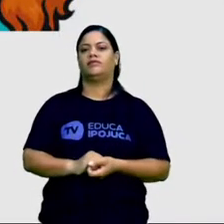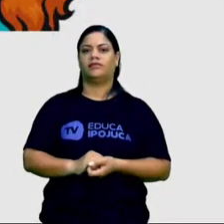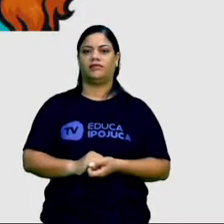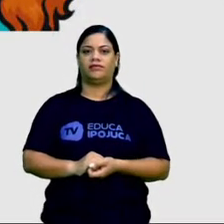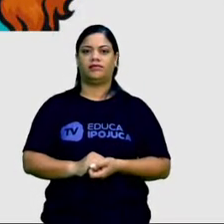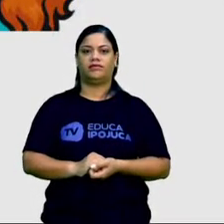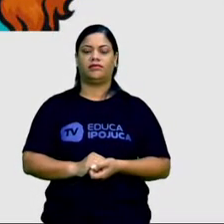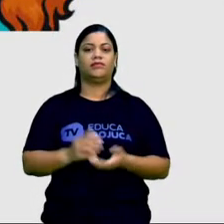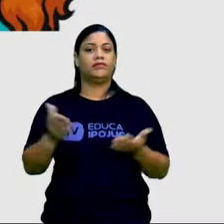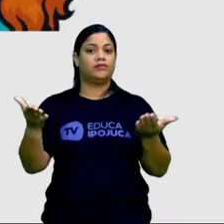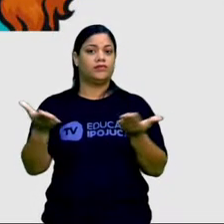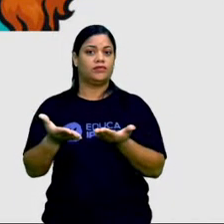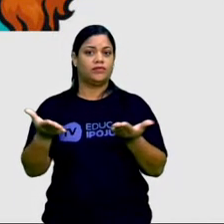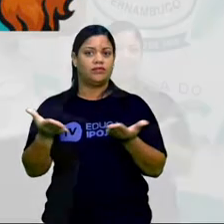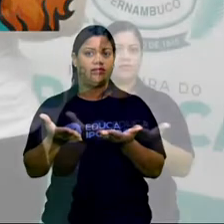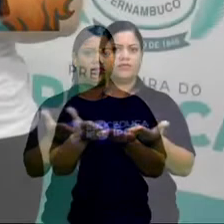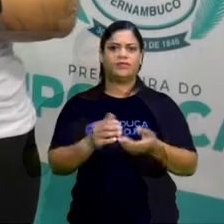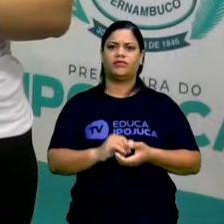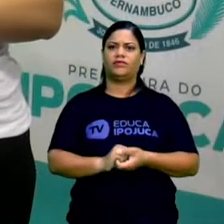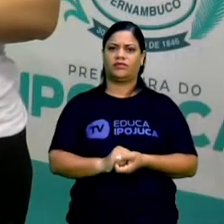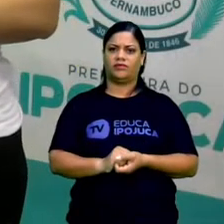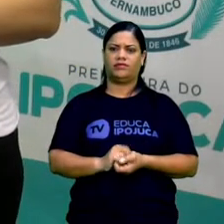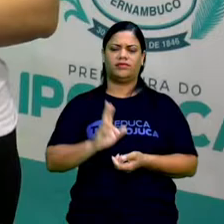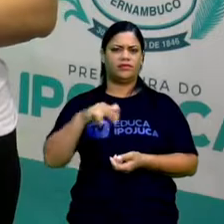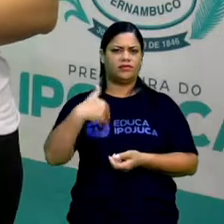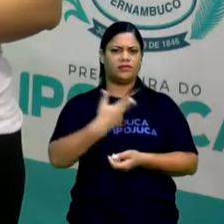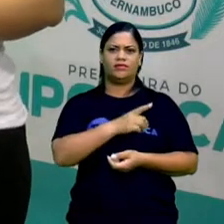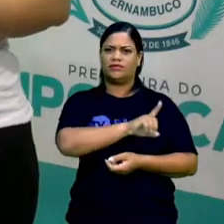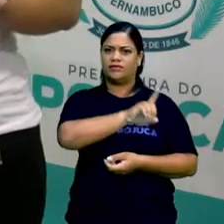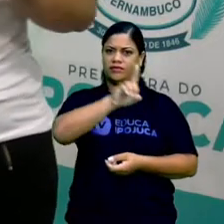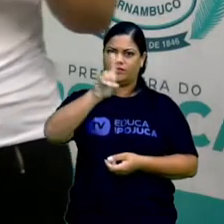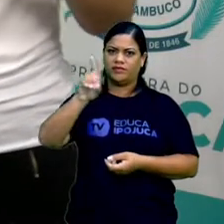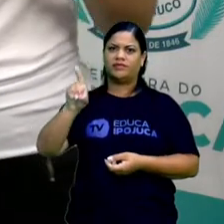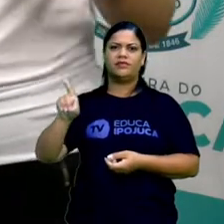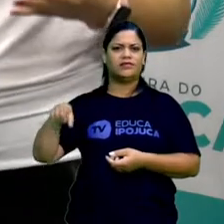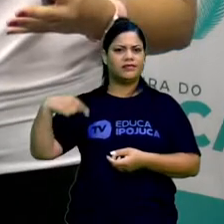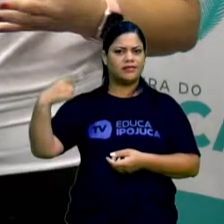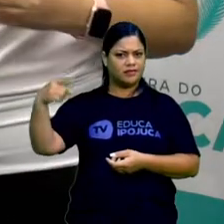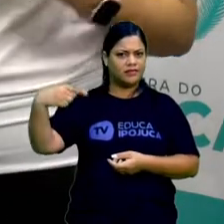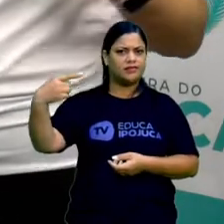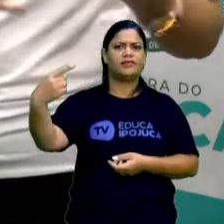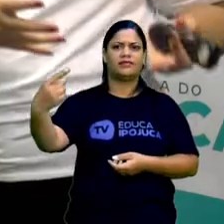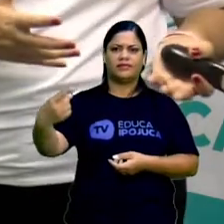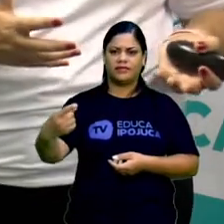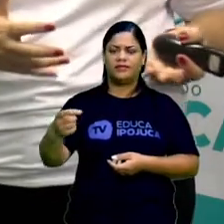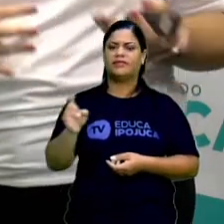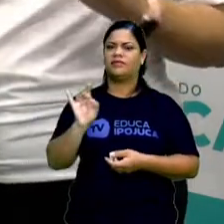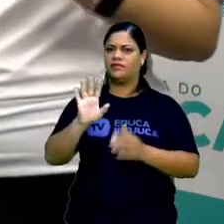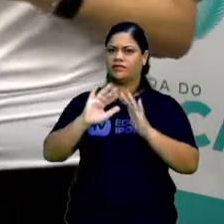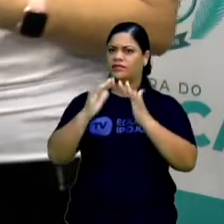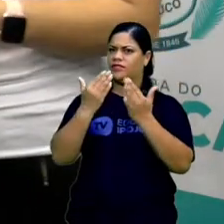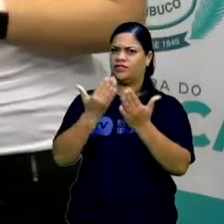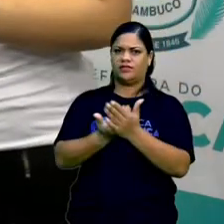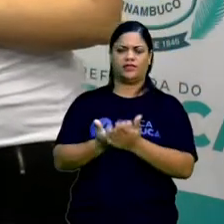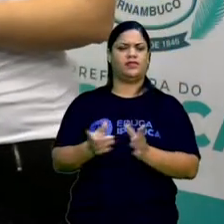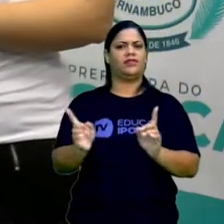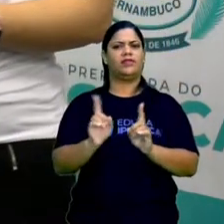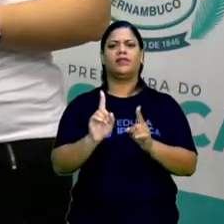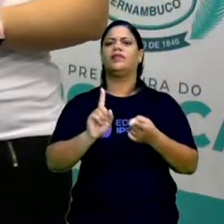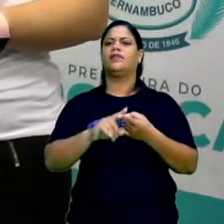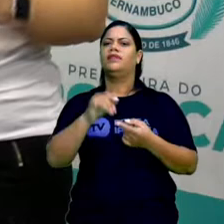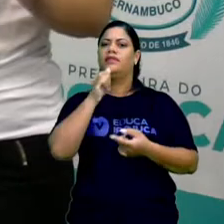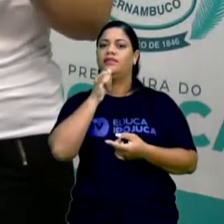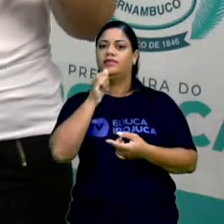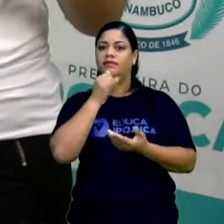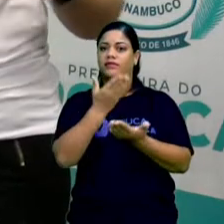normativos legais hoje, eles fazem parte realmente do nosso dia a dia. Vocês podem ver que não só na escola, a gente viu nos exemplos